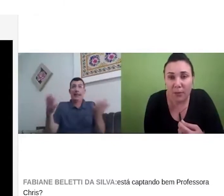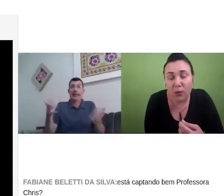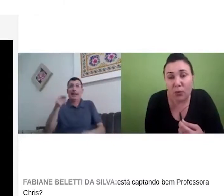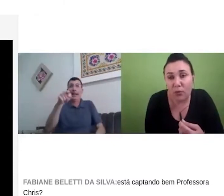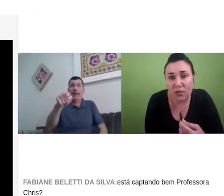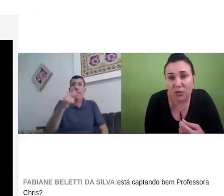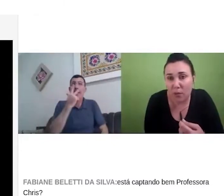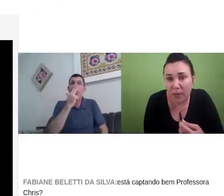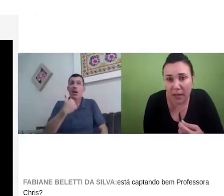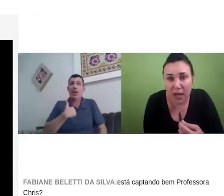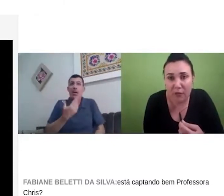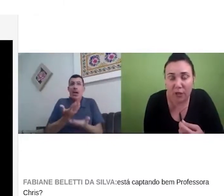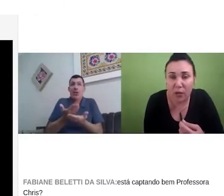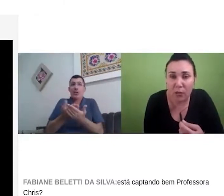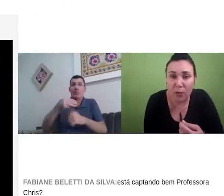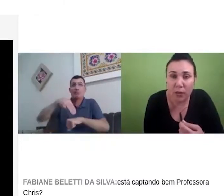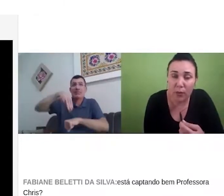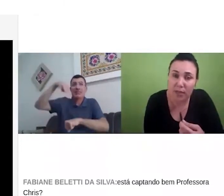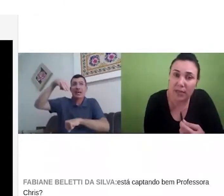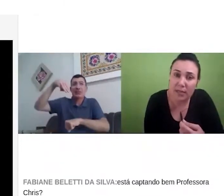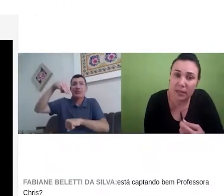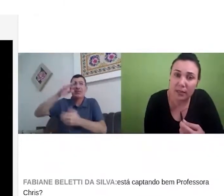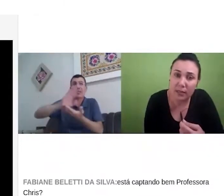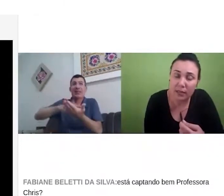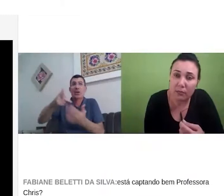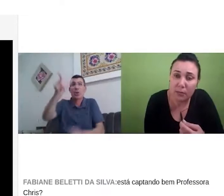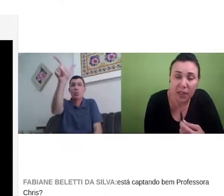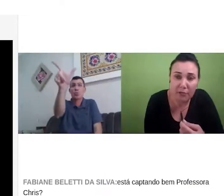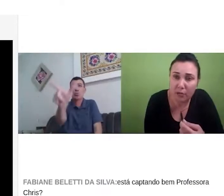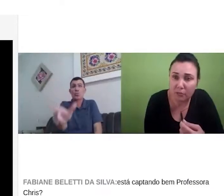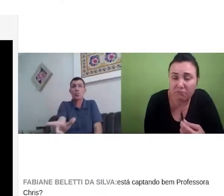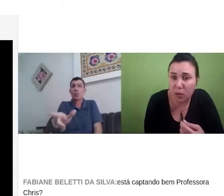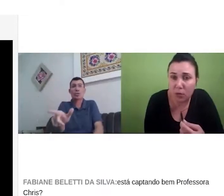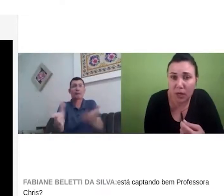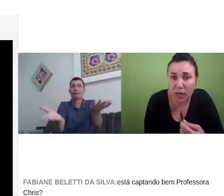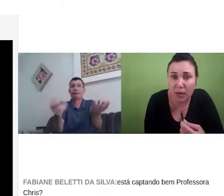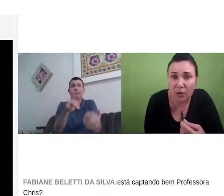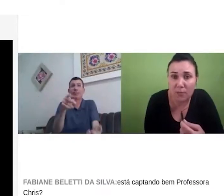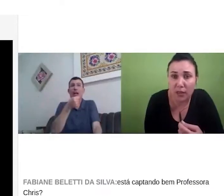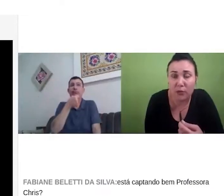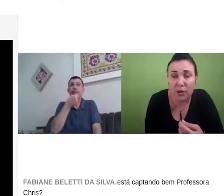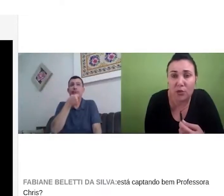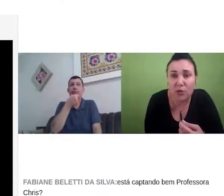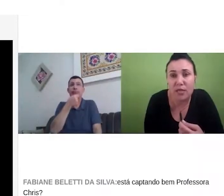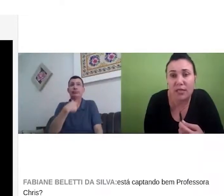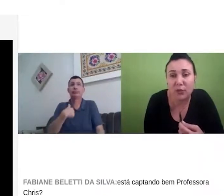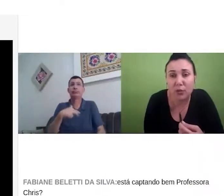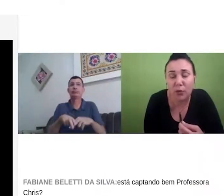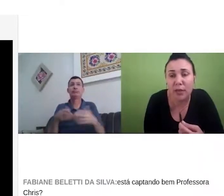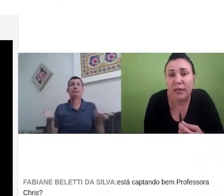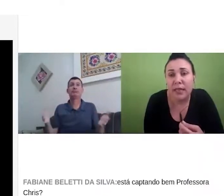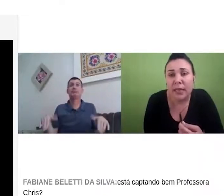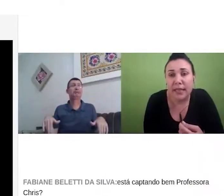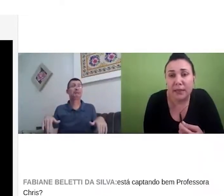mais rápido ou se tiver uma metáfora, alguma outra coisa, uma metáfora, algum aspecto linguístico, esse